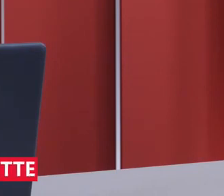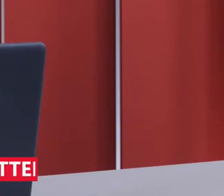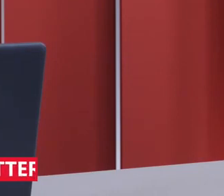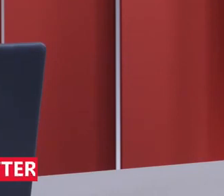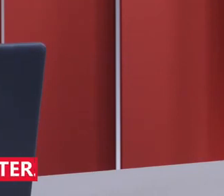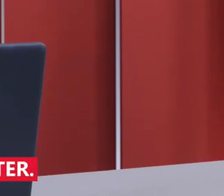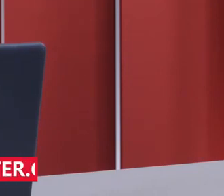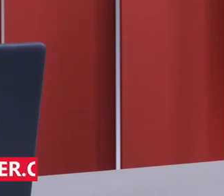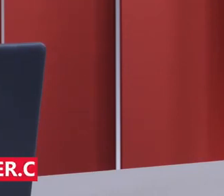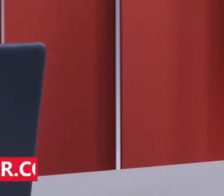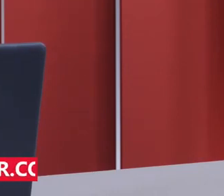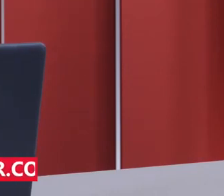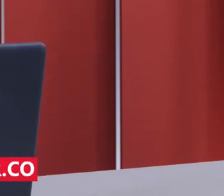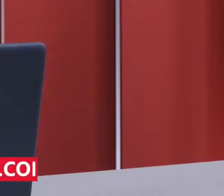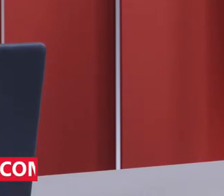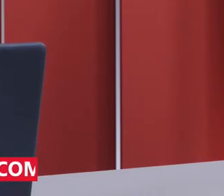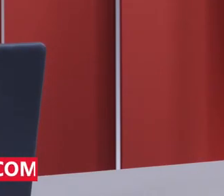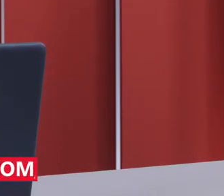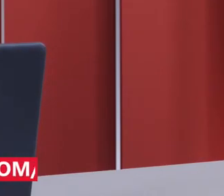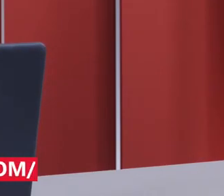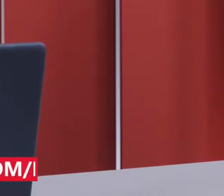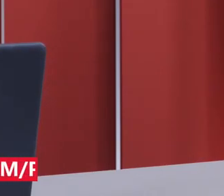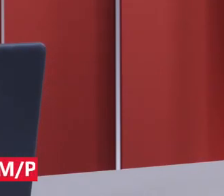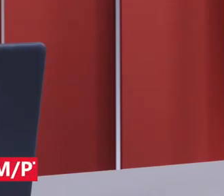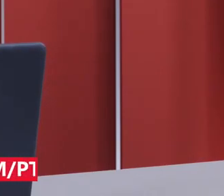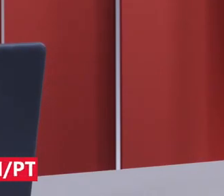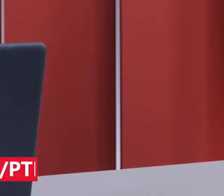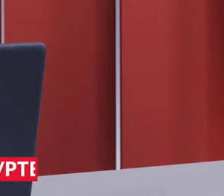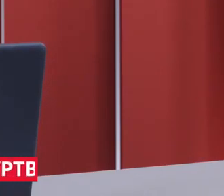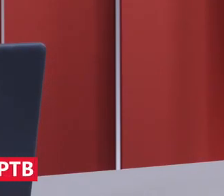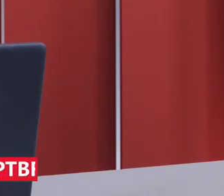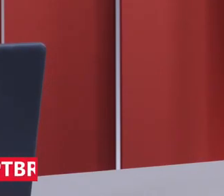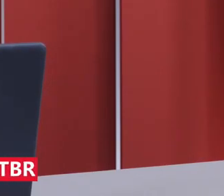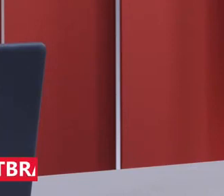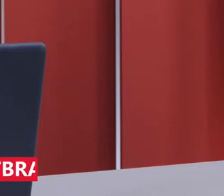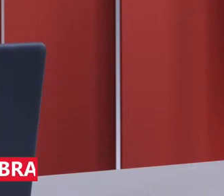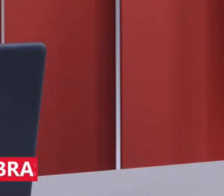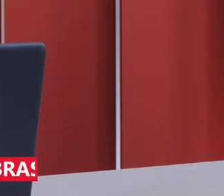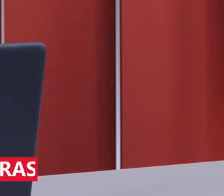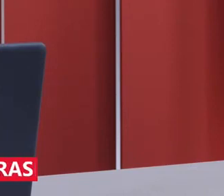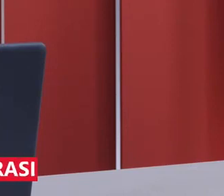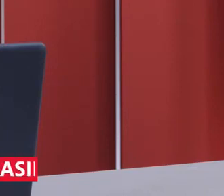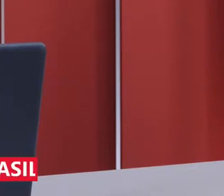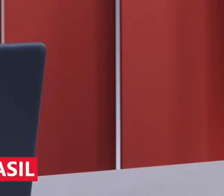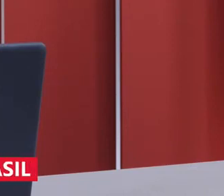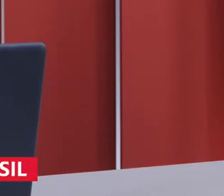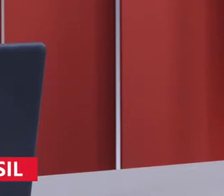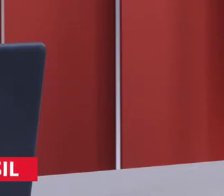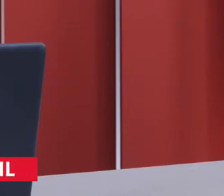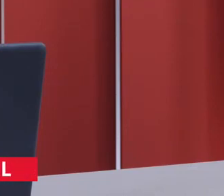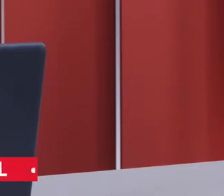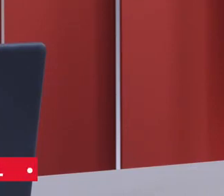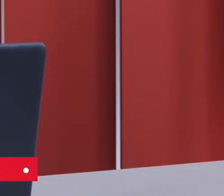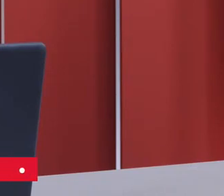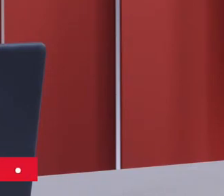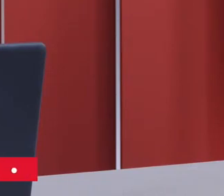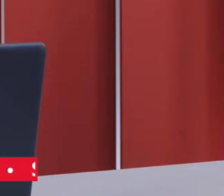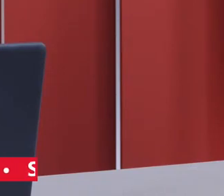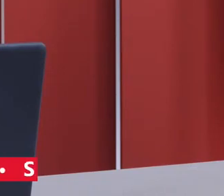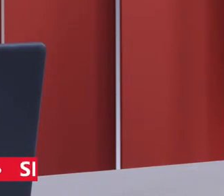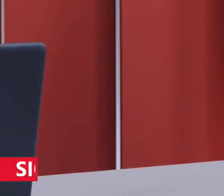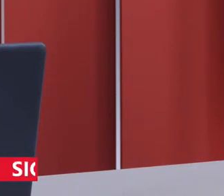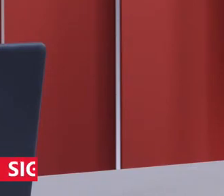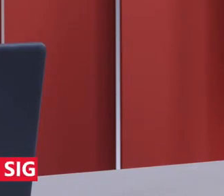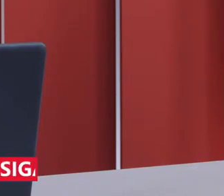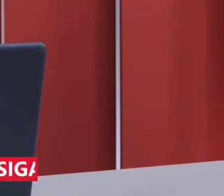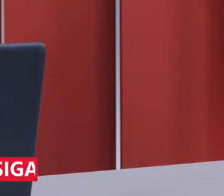Joana Dark, do Espírito Santo, também dando os parabéns aqui para o secretário, né? Pelo trabalho em prol da democracia e pela reação rápida